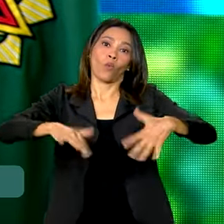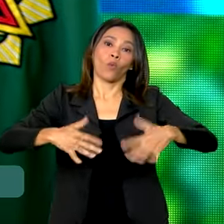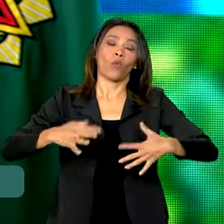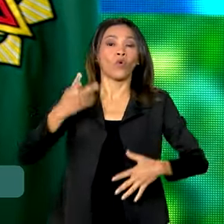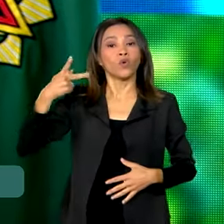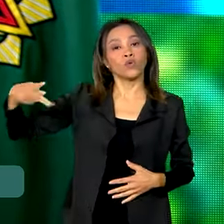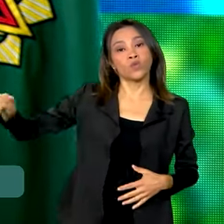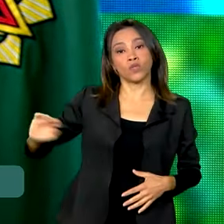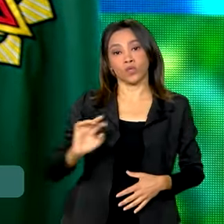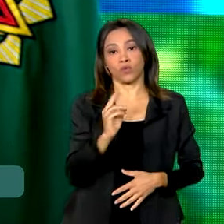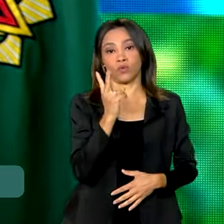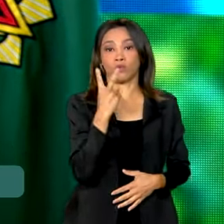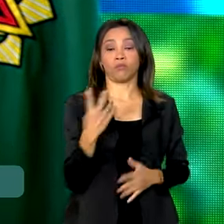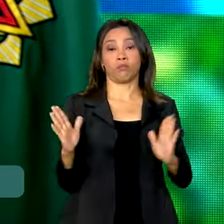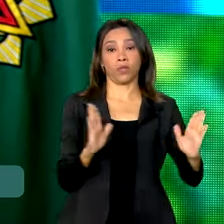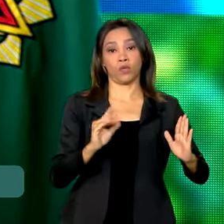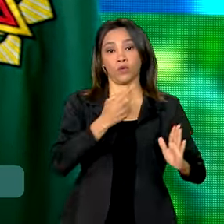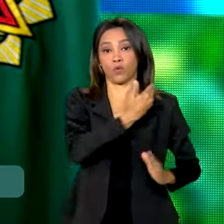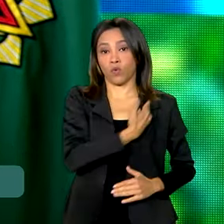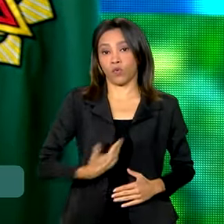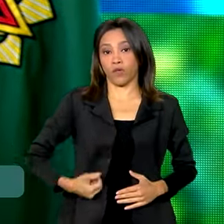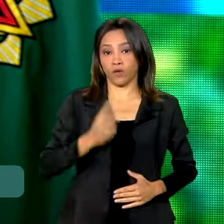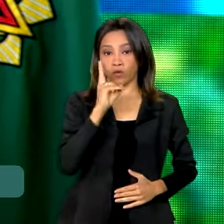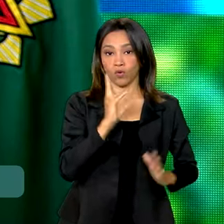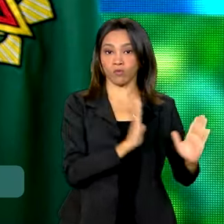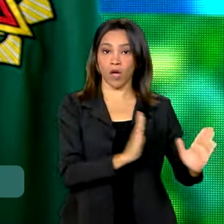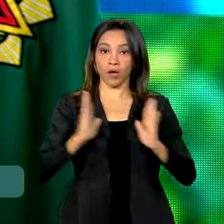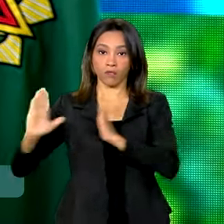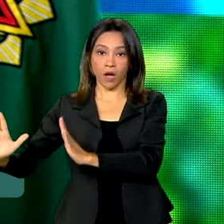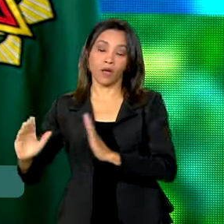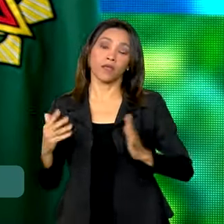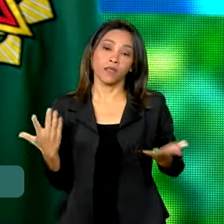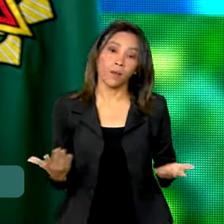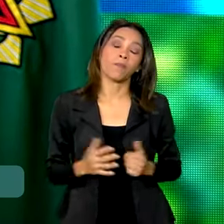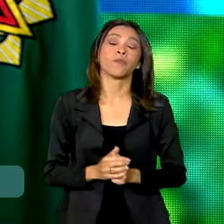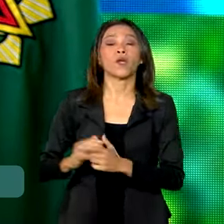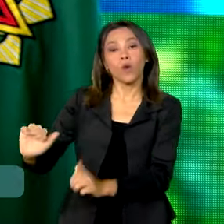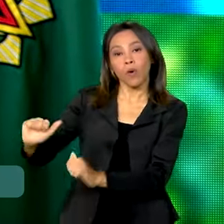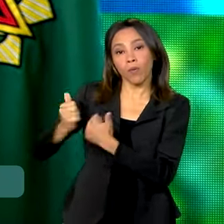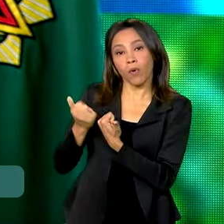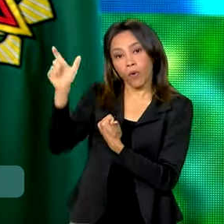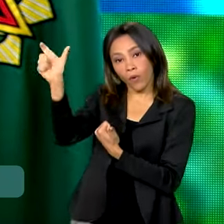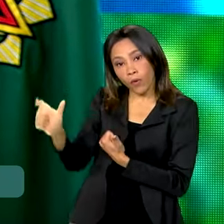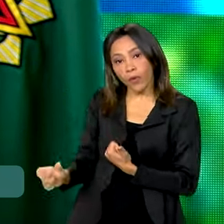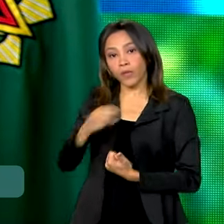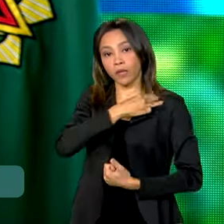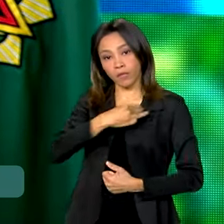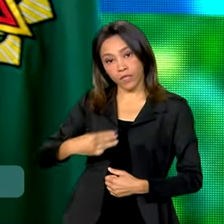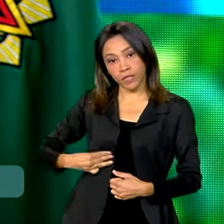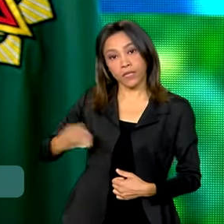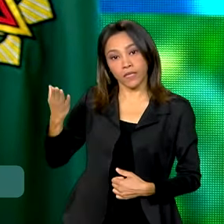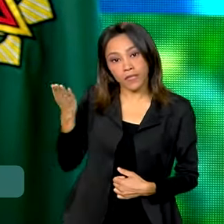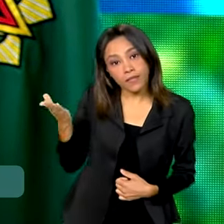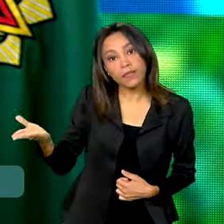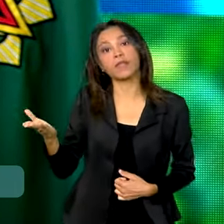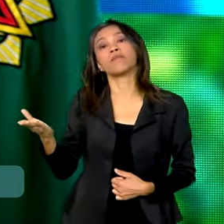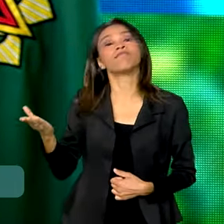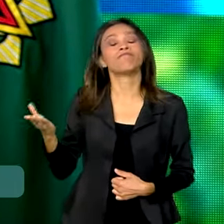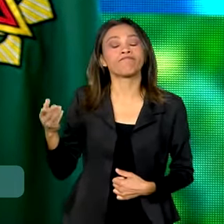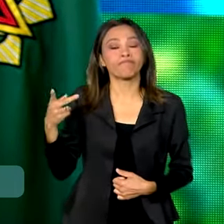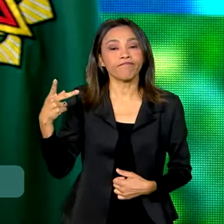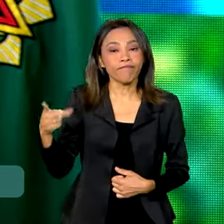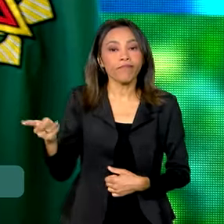governos. Então, no esforço, junto com a ministra Esté do MGI, nós, de